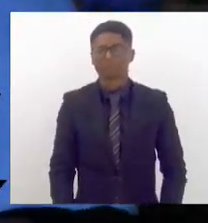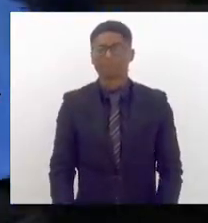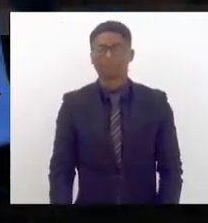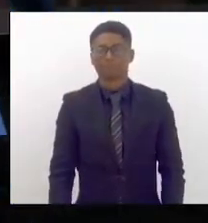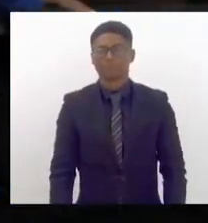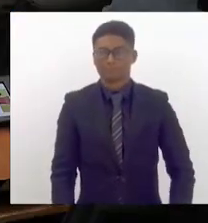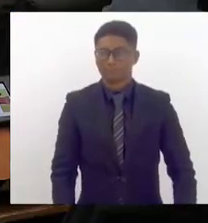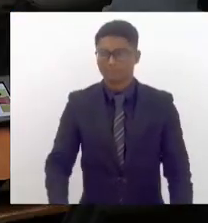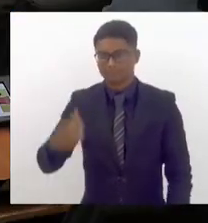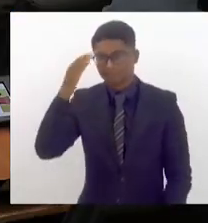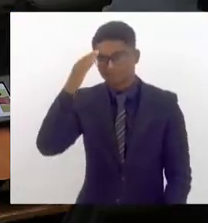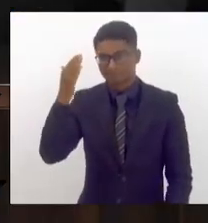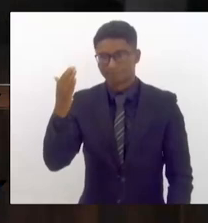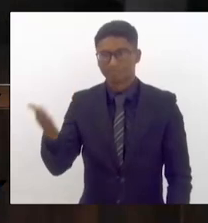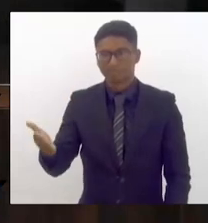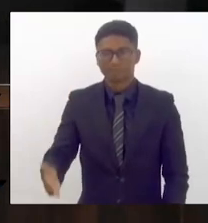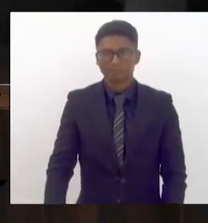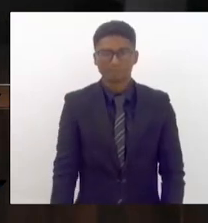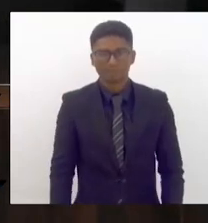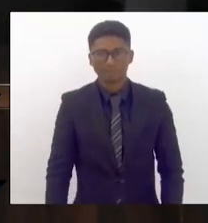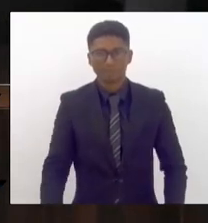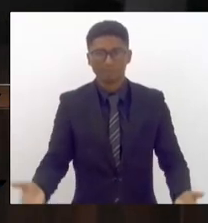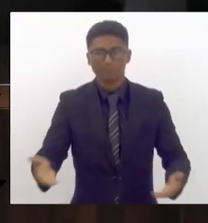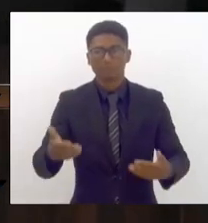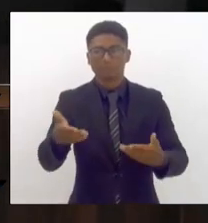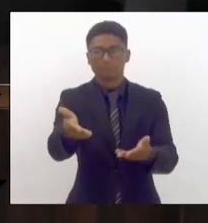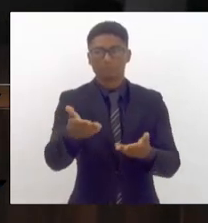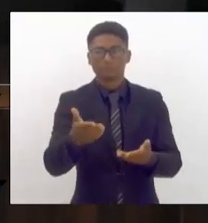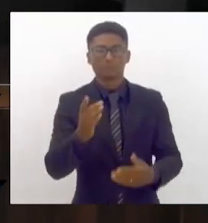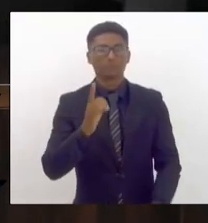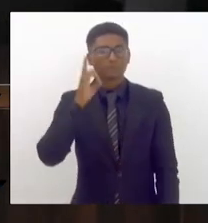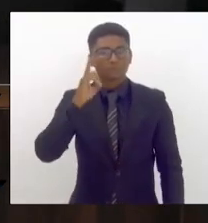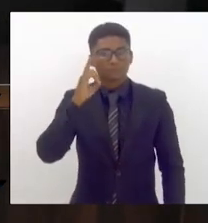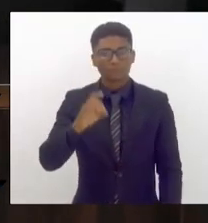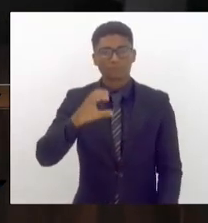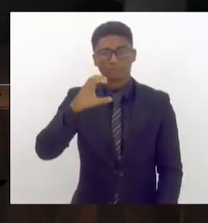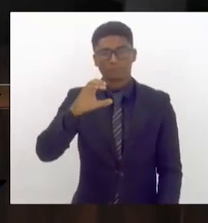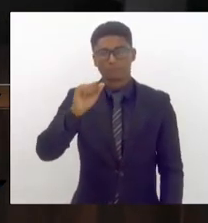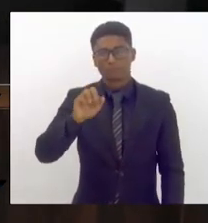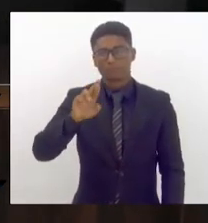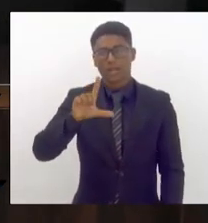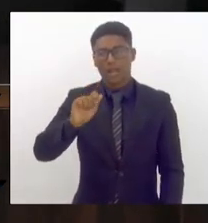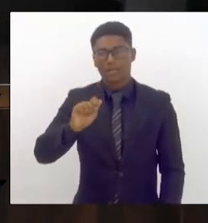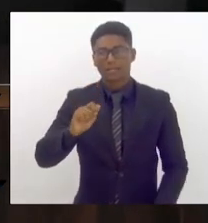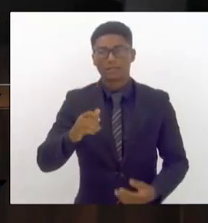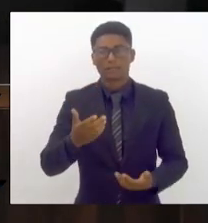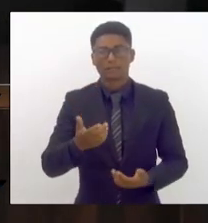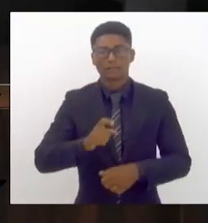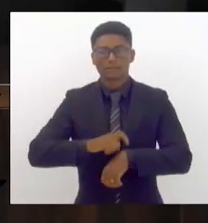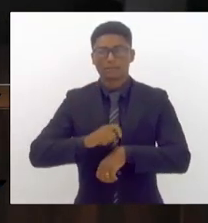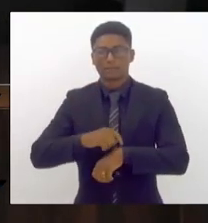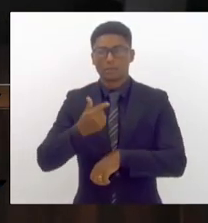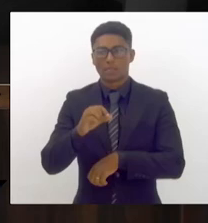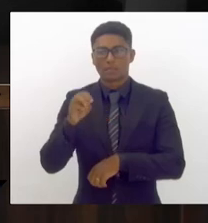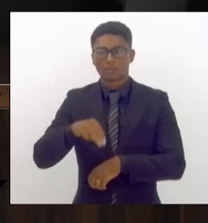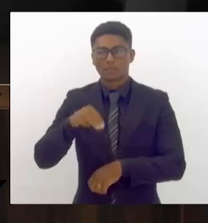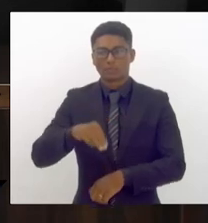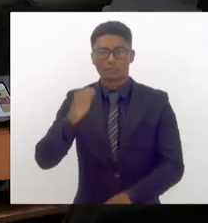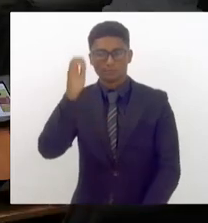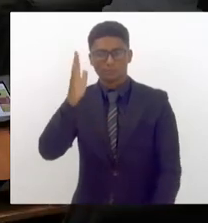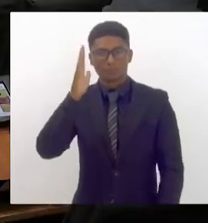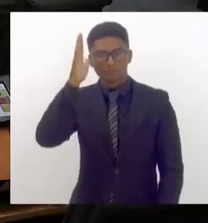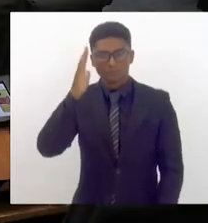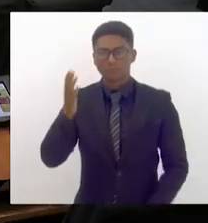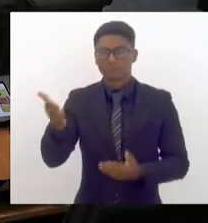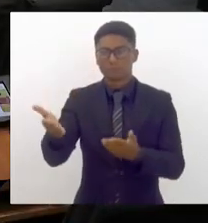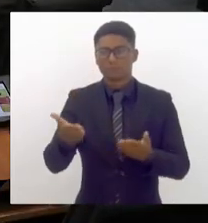obrigado deputada Lucinha convido agora a deputada Carla Machado para fazer uso 10 minutos expediente inicial por favor